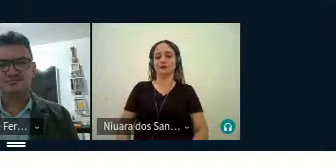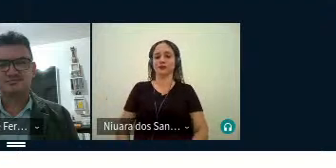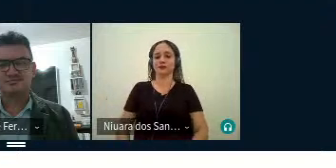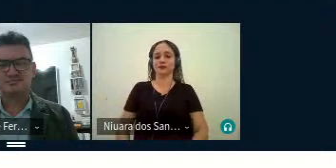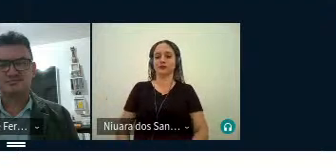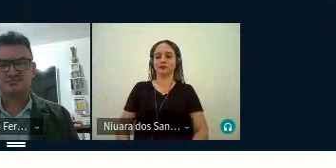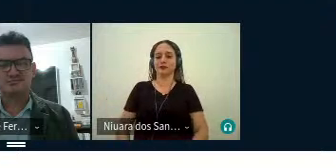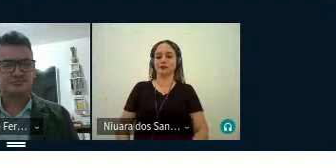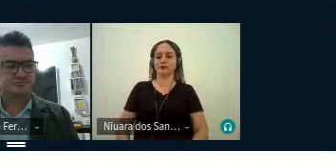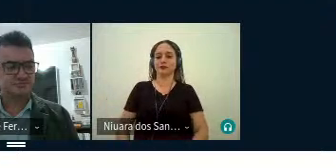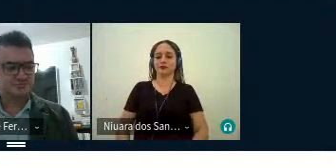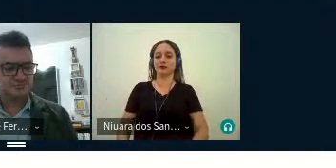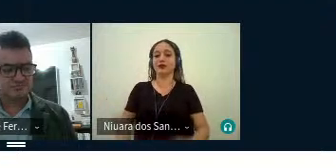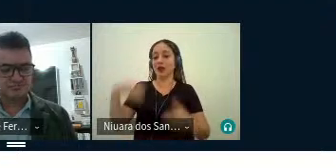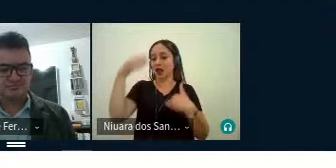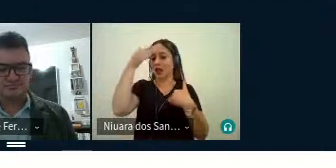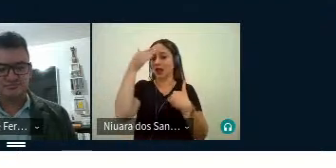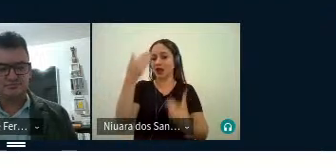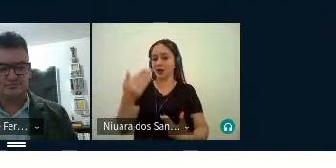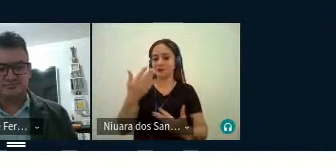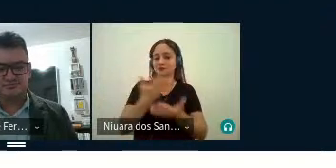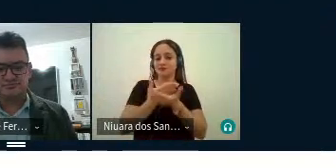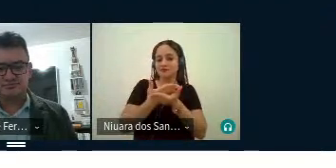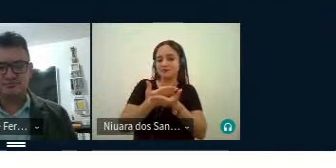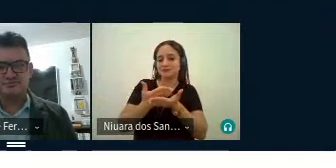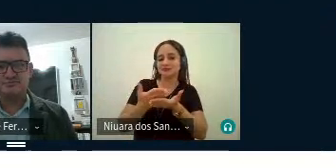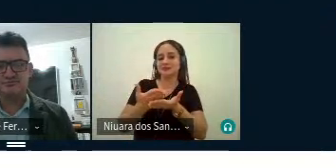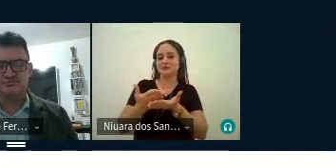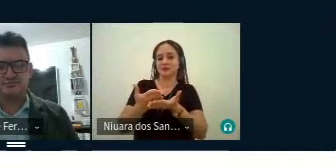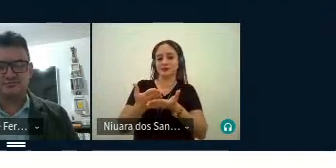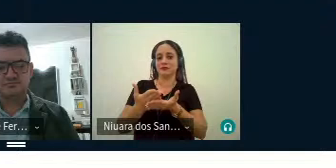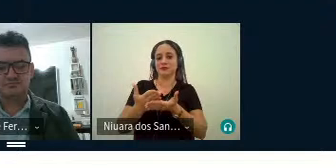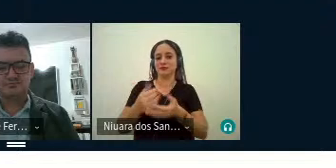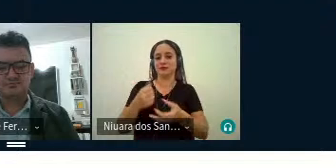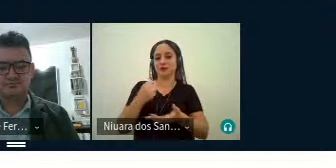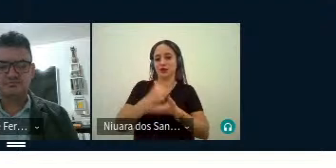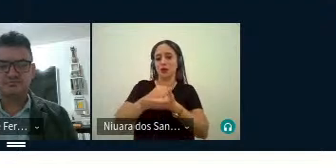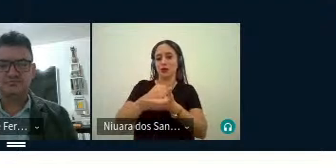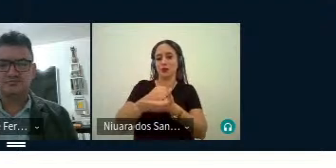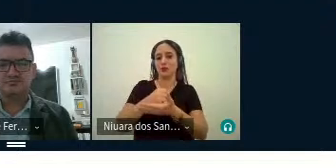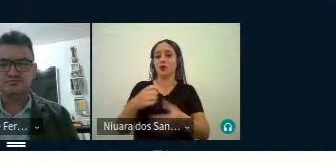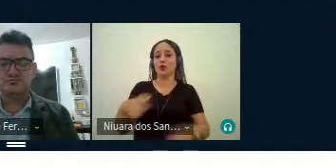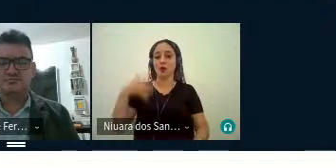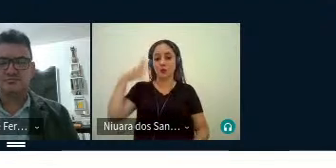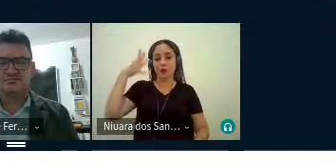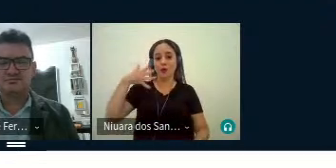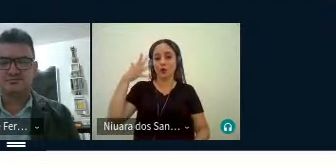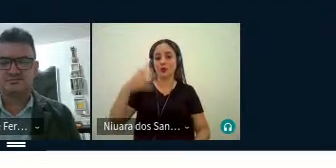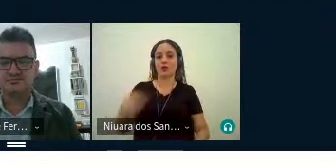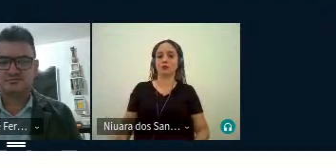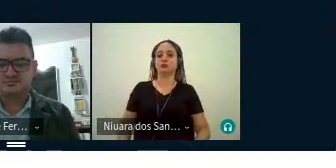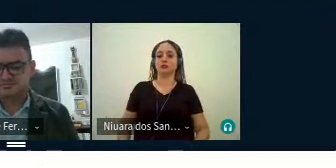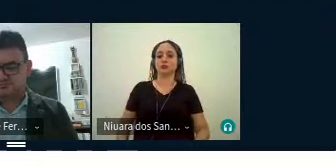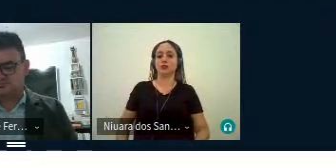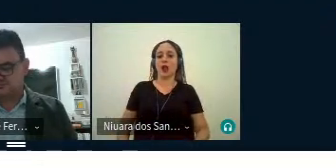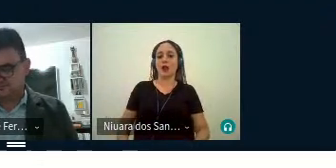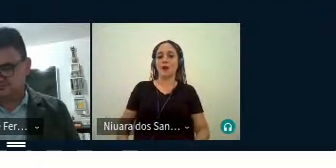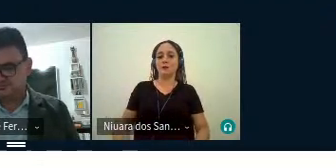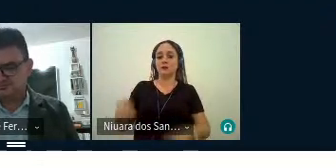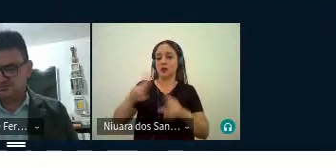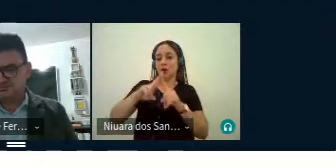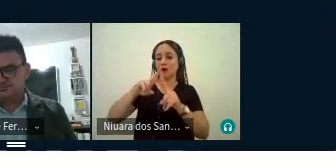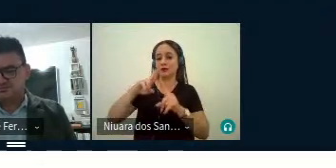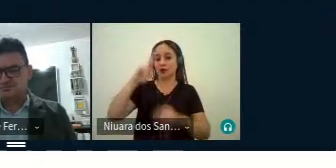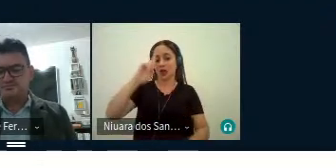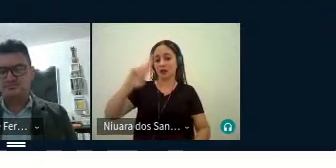agradecemos, inicialmente, por hoje, com visão deste evento, a Pró-Reitoria de Cultura, Extensão e